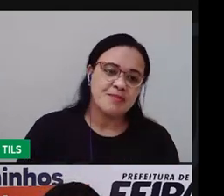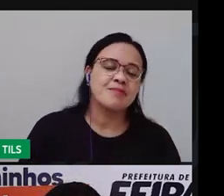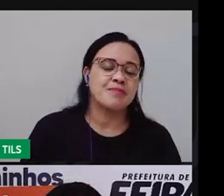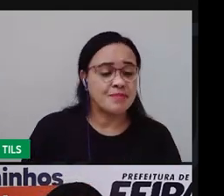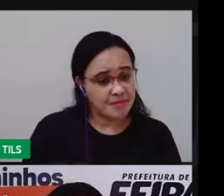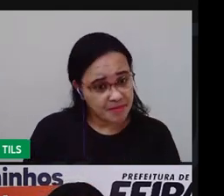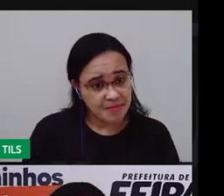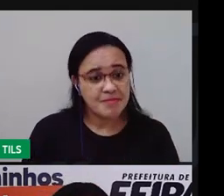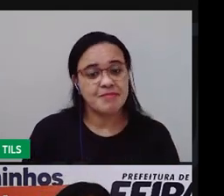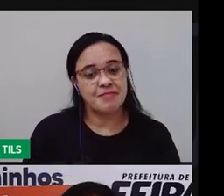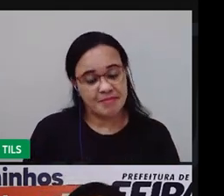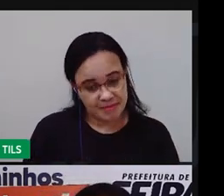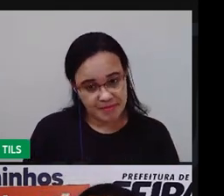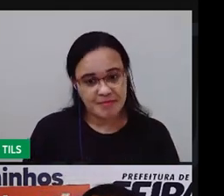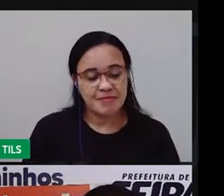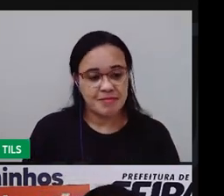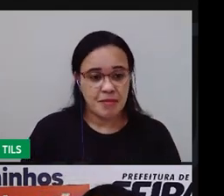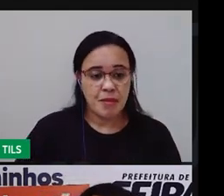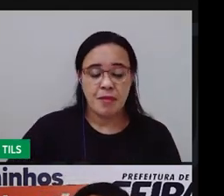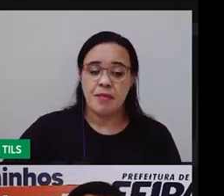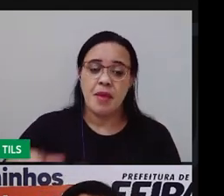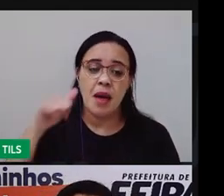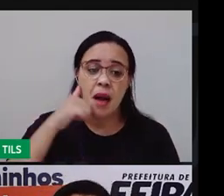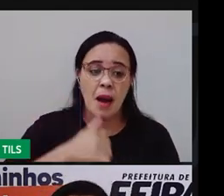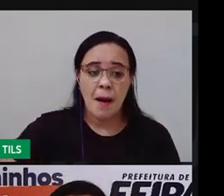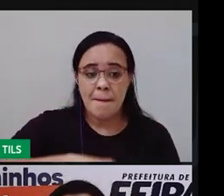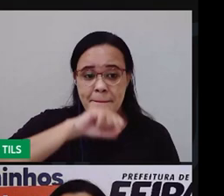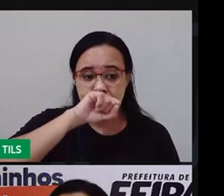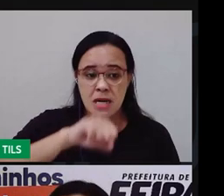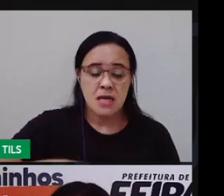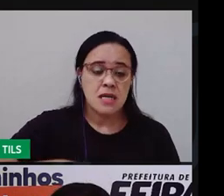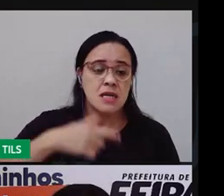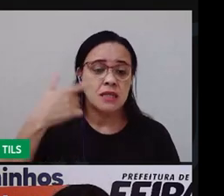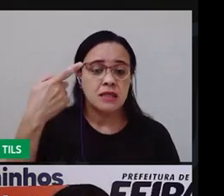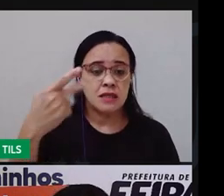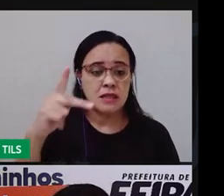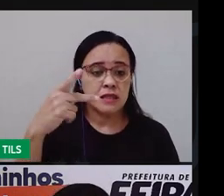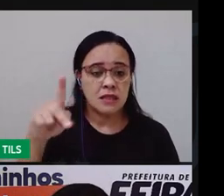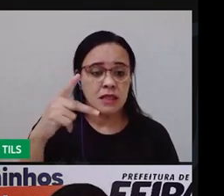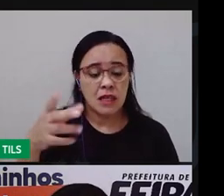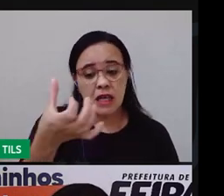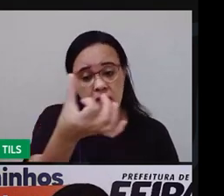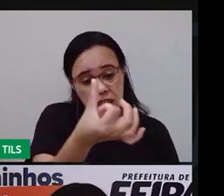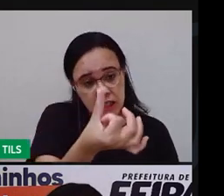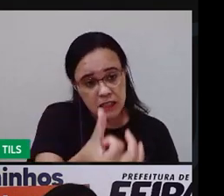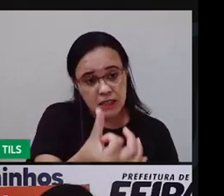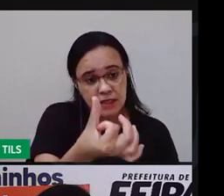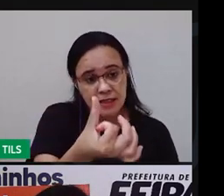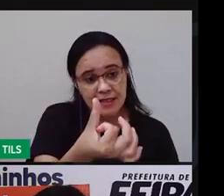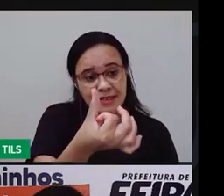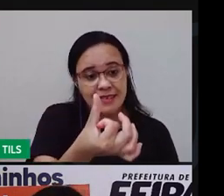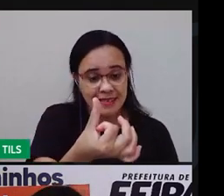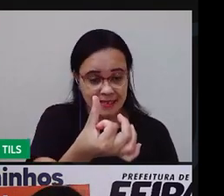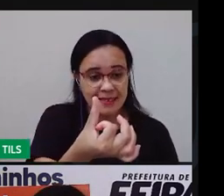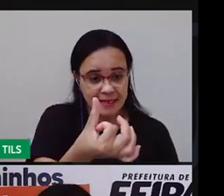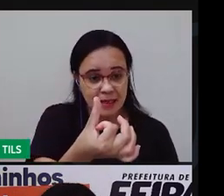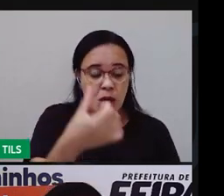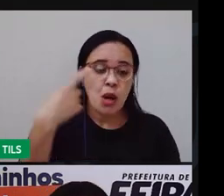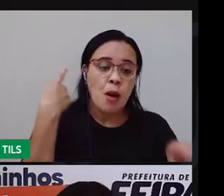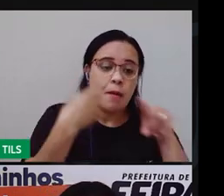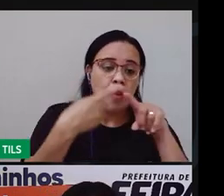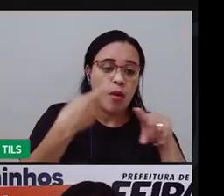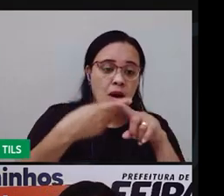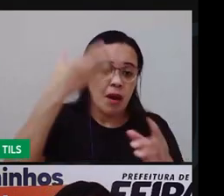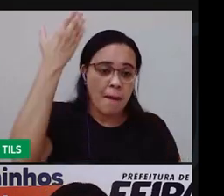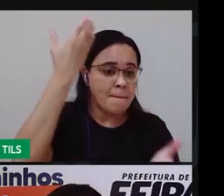problema. A mãe de Lucas ficou com seis cactos. Porque ela perdeu dois. Ela